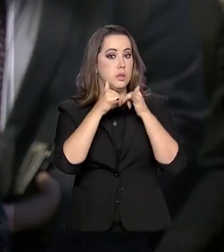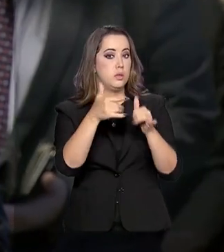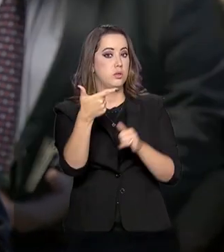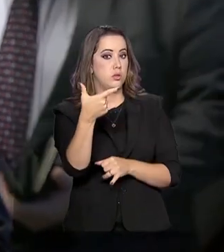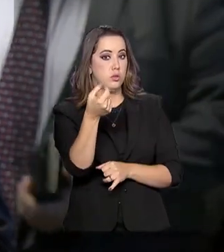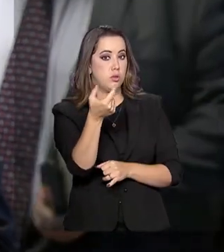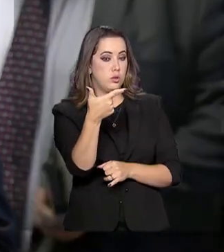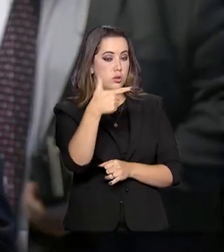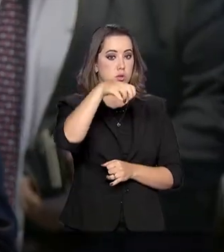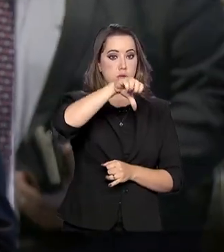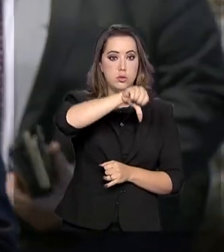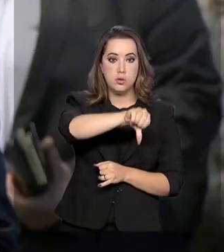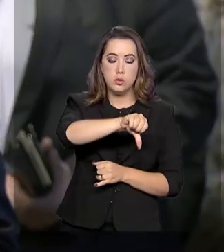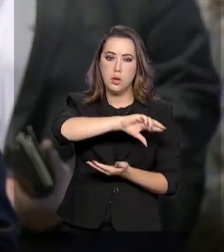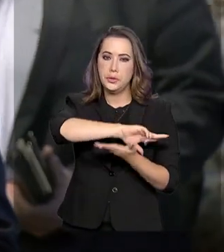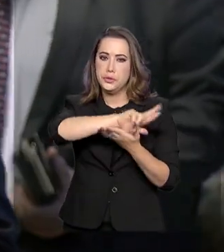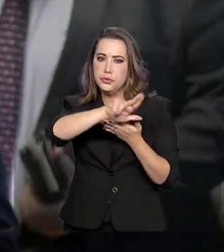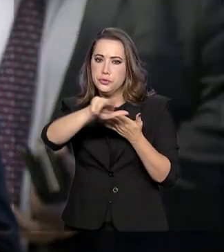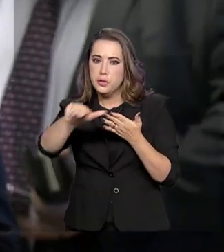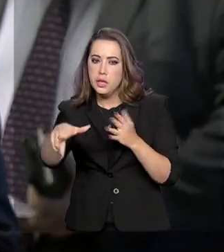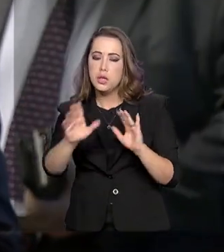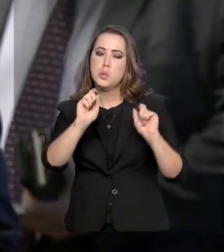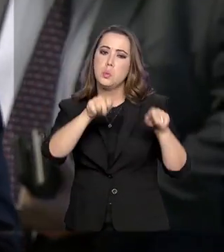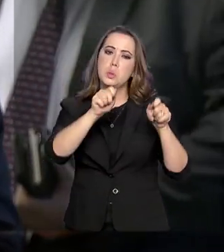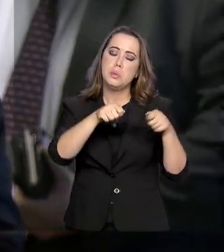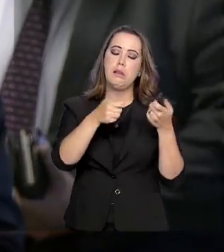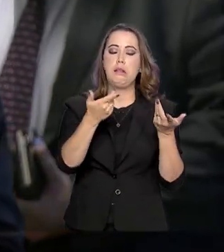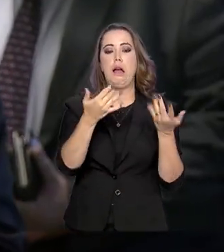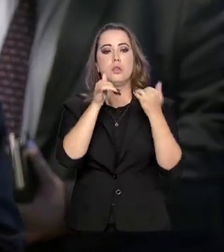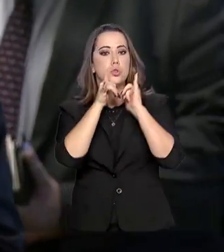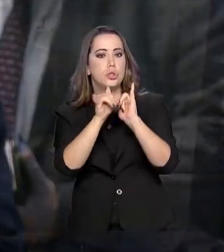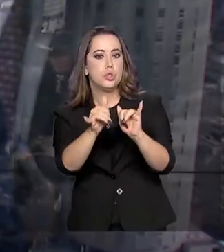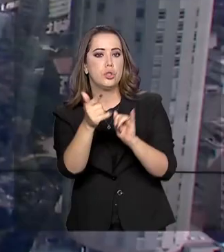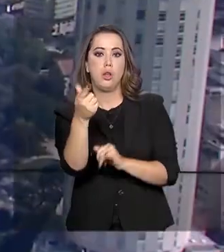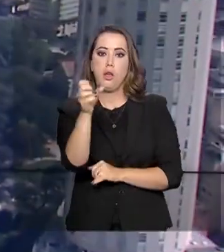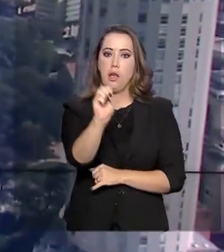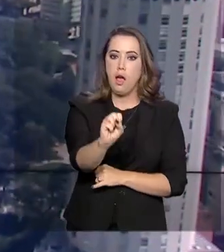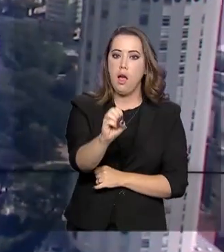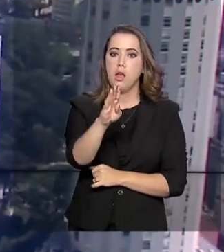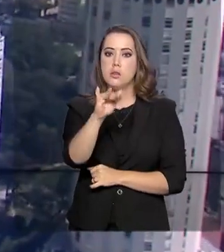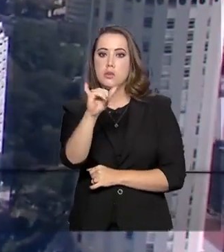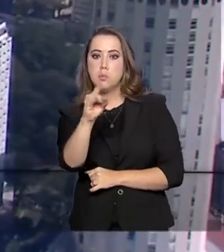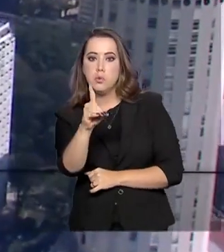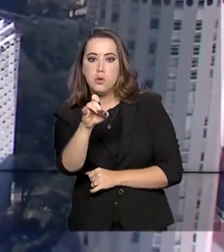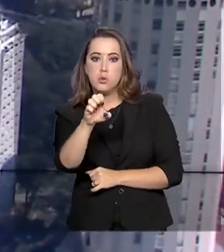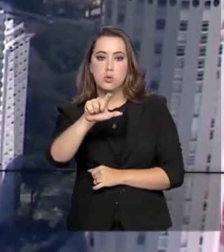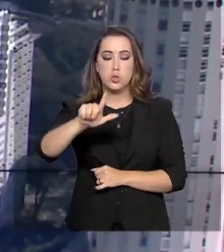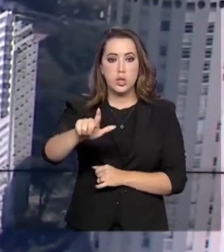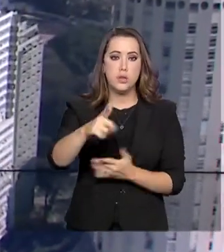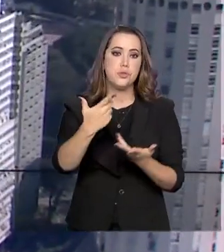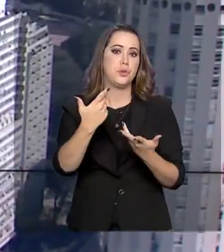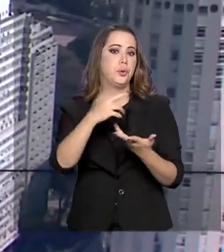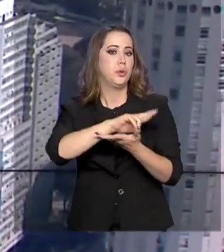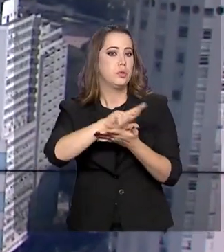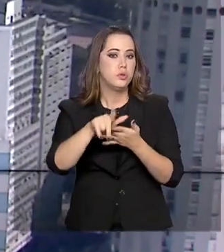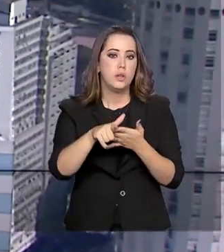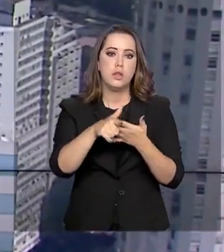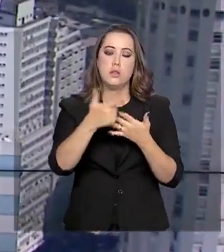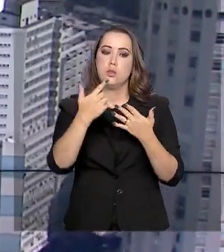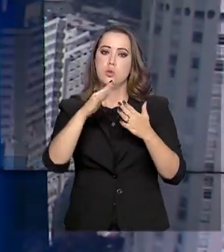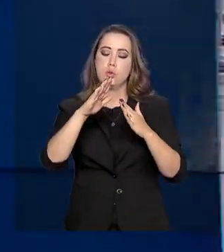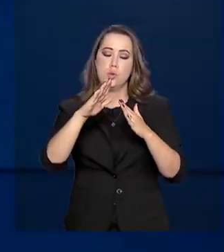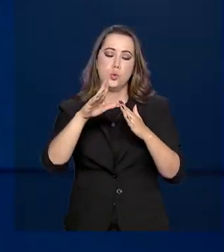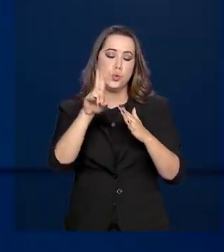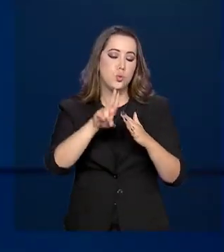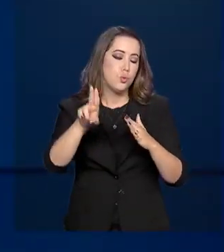diferentes matrizes, como gás, biodiesel, biomassa e usinas hidrelétricas, para reduzir os